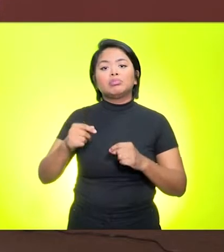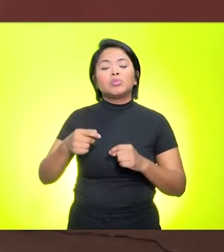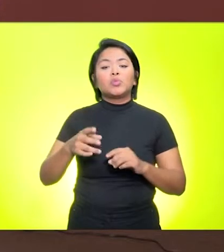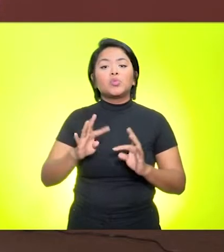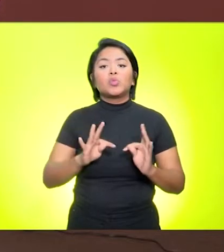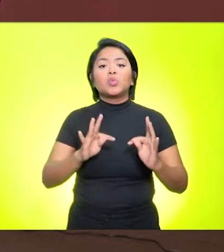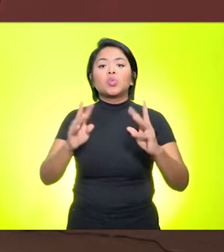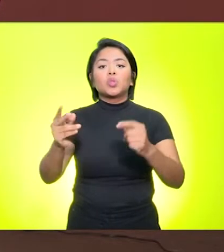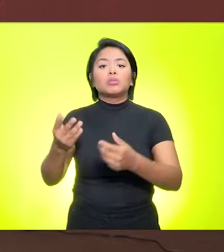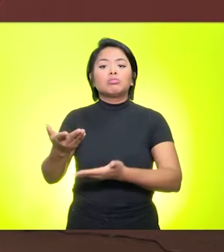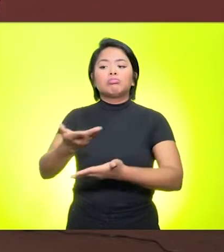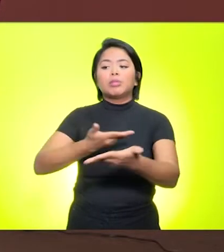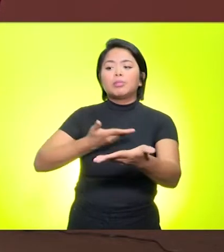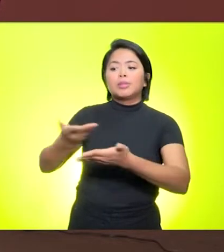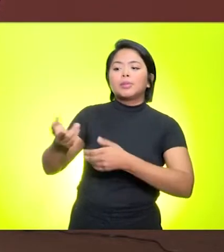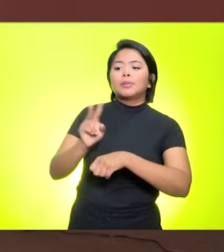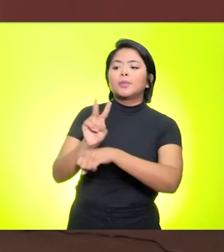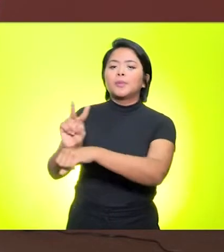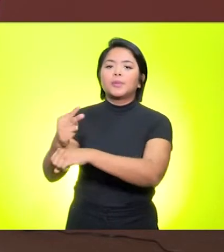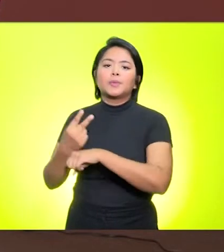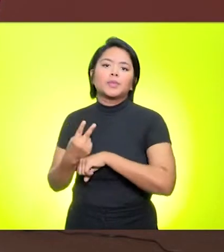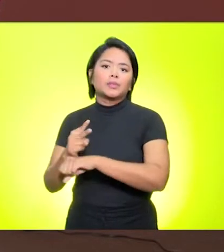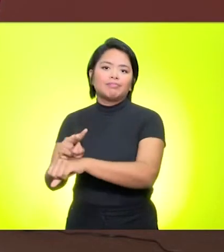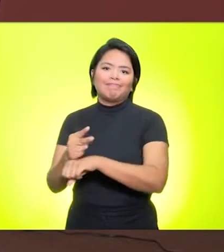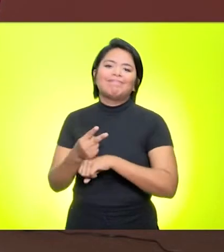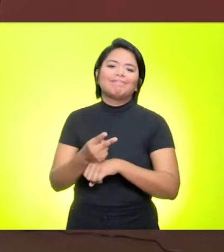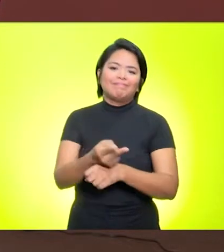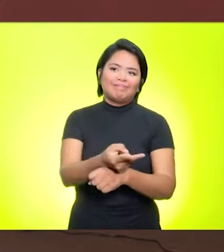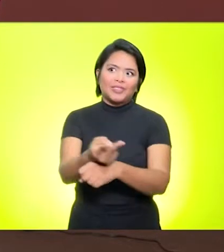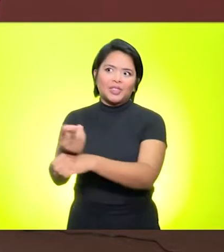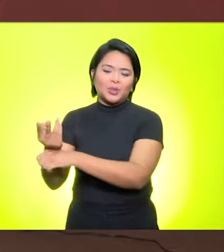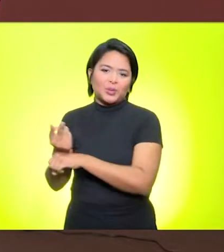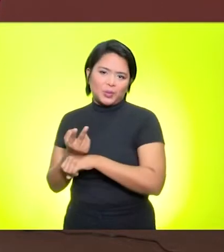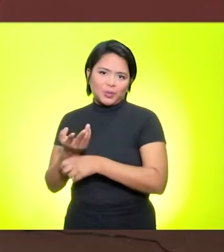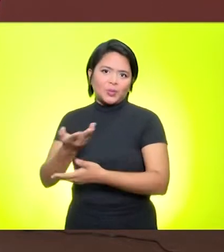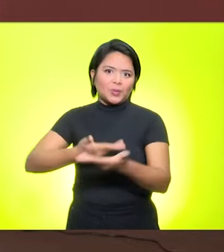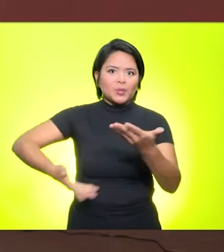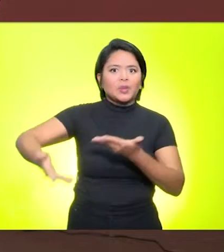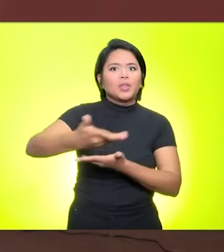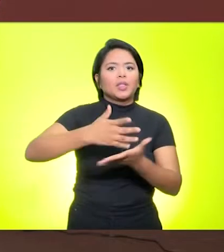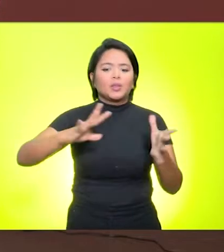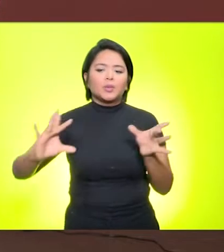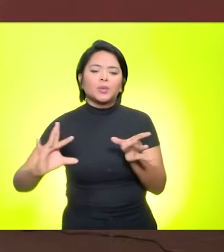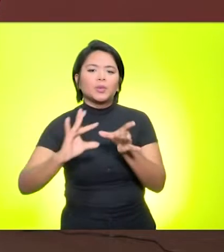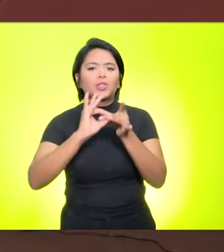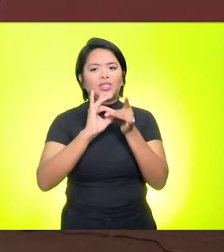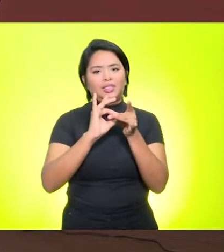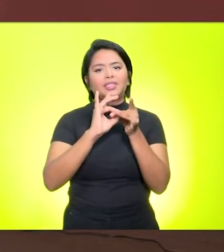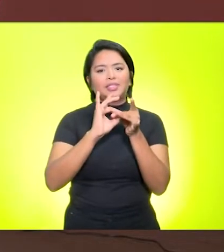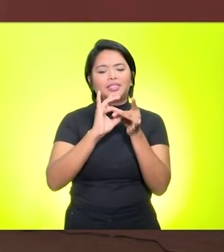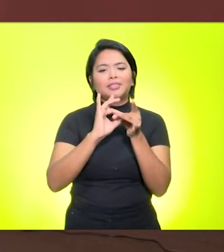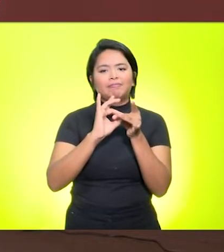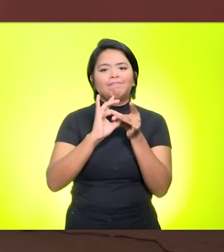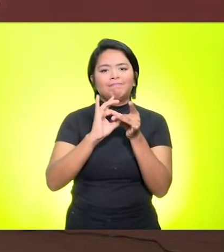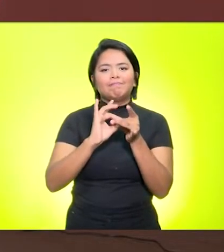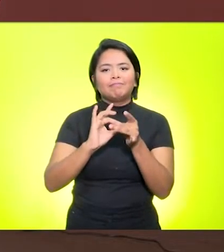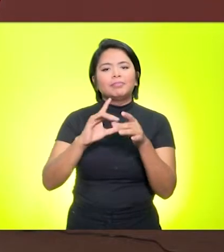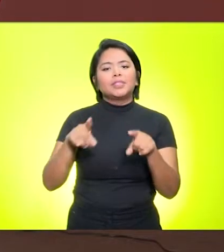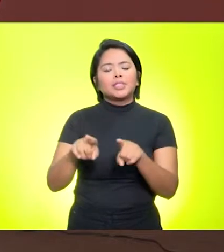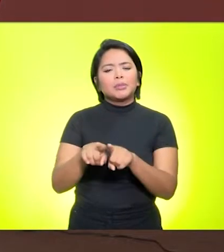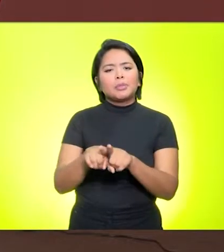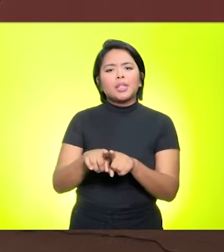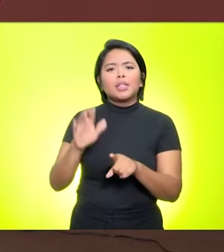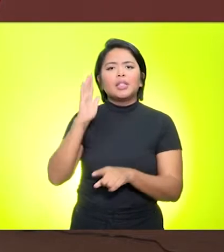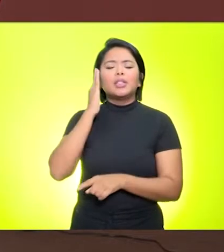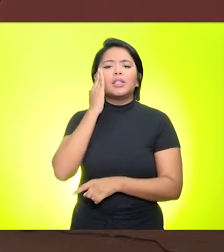que esse foi o primeiro ponto. Então, todos cuidando de todos, o processo de união e unificação das nossas ações e o